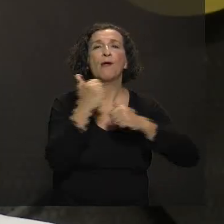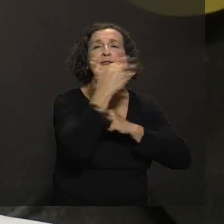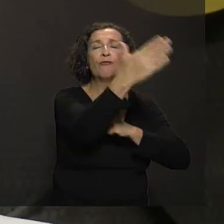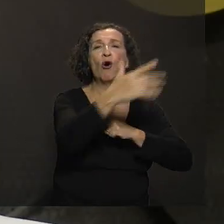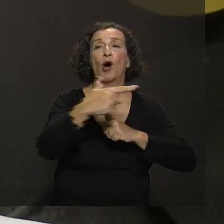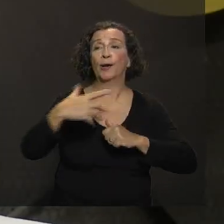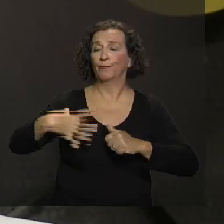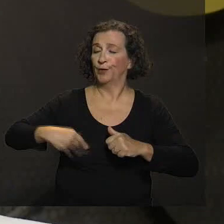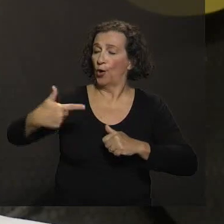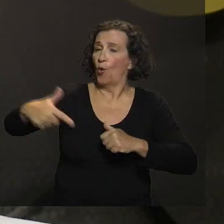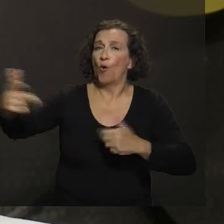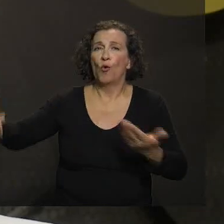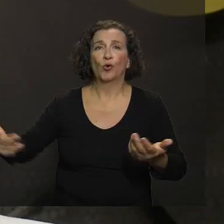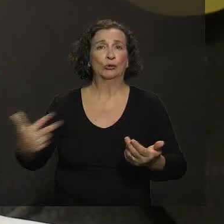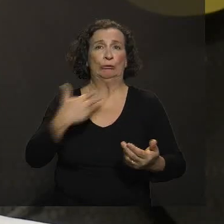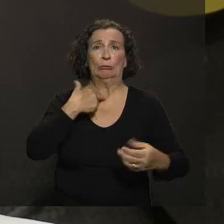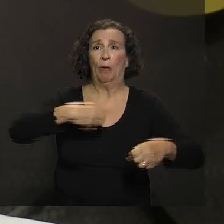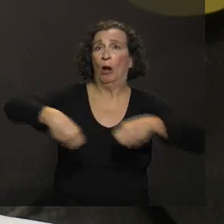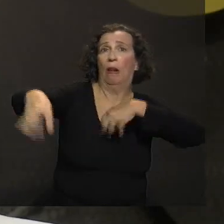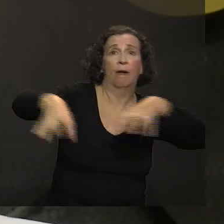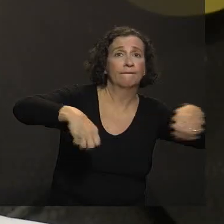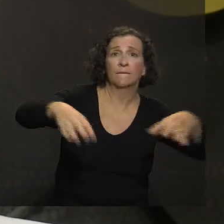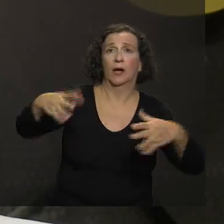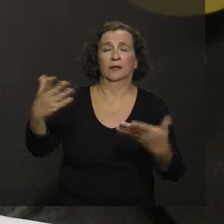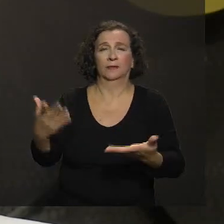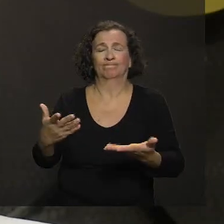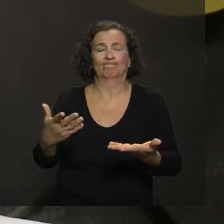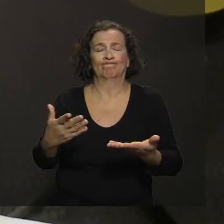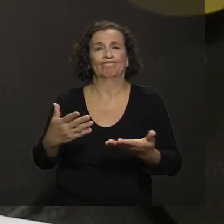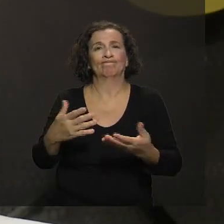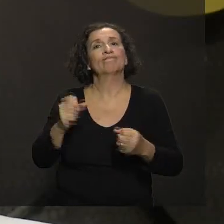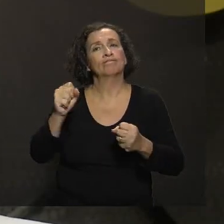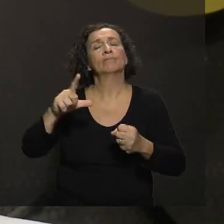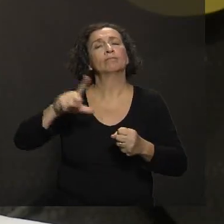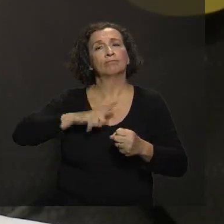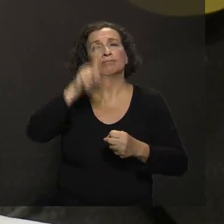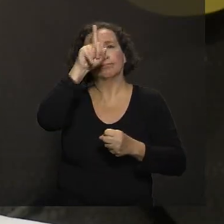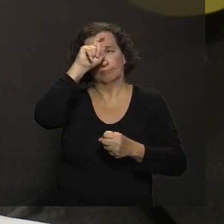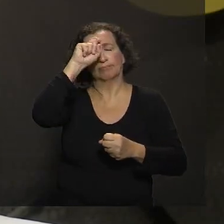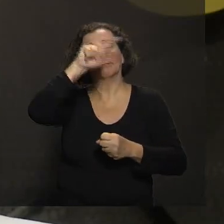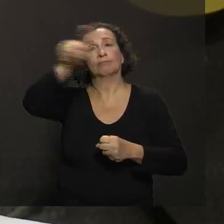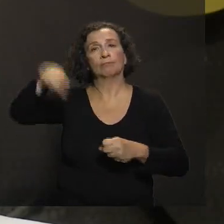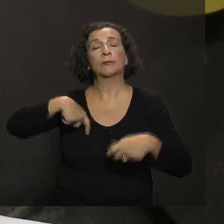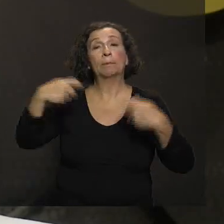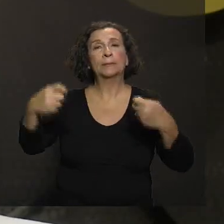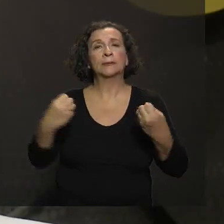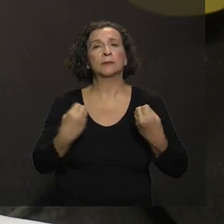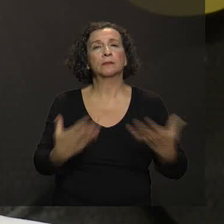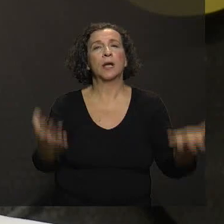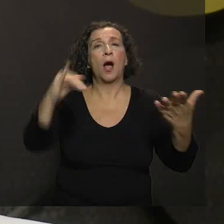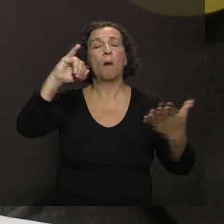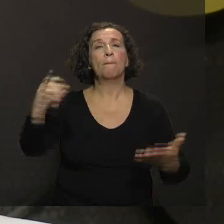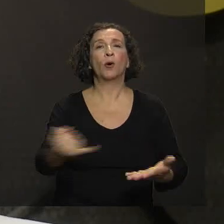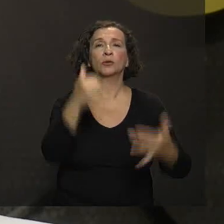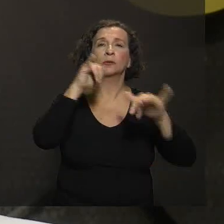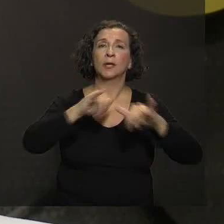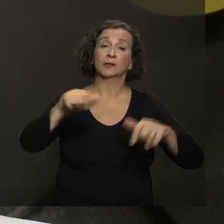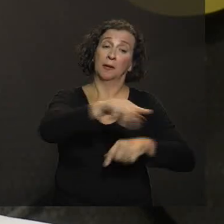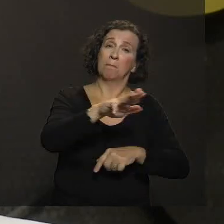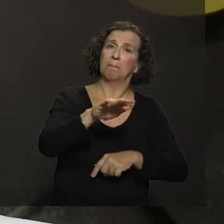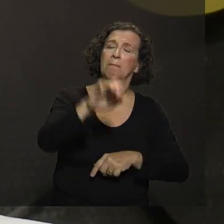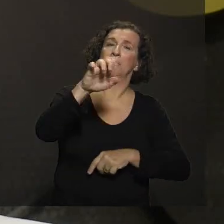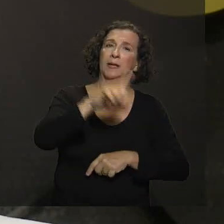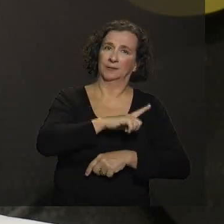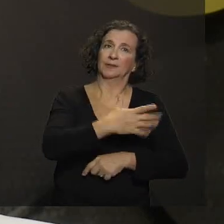tem outros filhos, não tem condição de ficar indo várias vezes à unidade de saúde. Então, a gente precisa oportunizar o momento que a mãe está